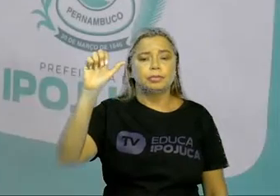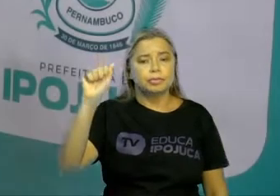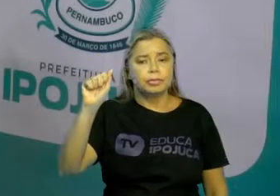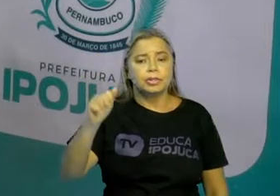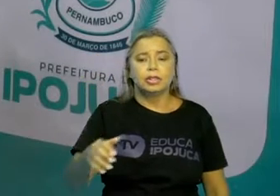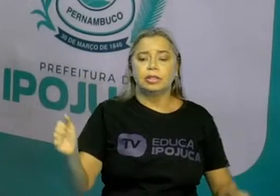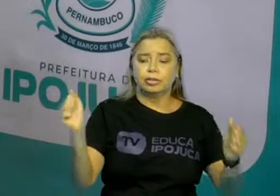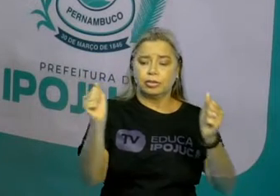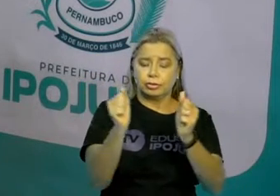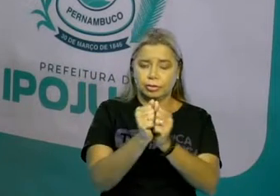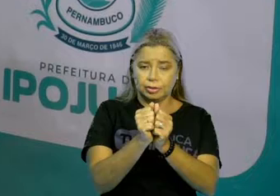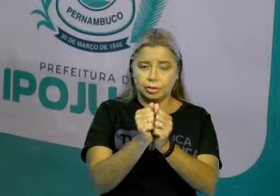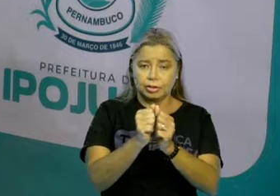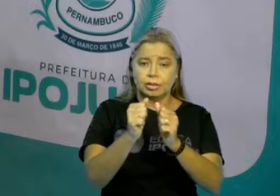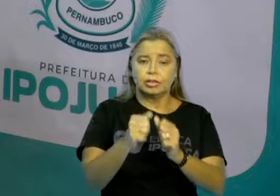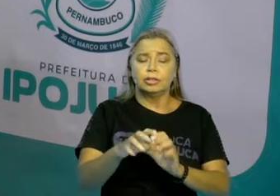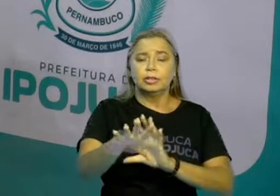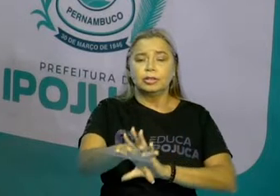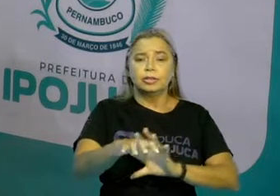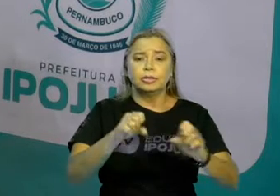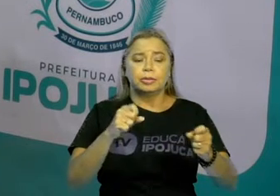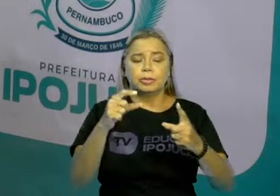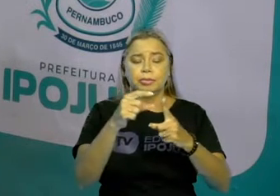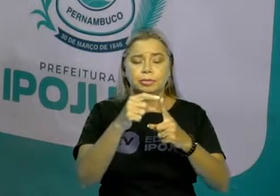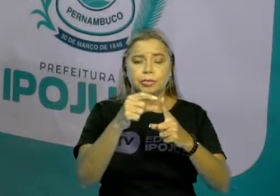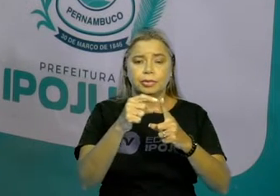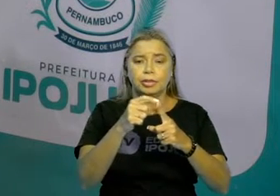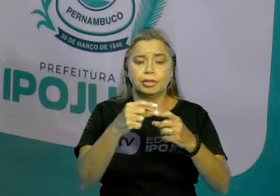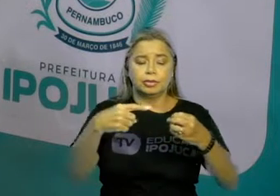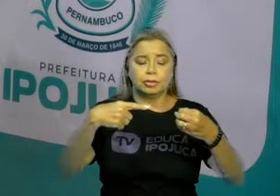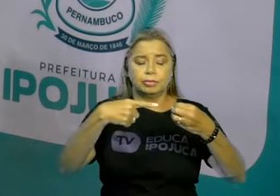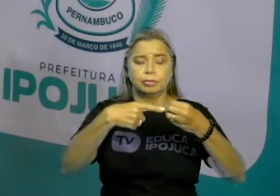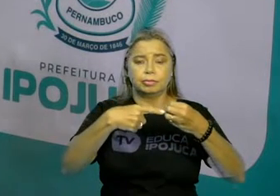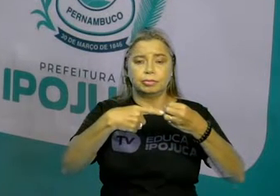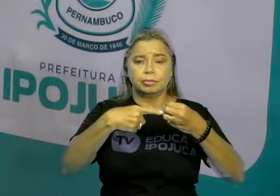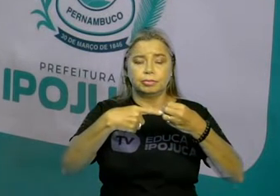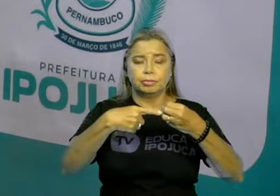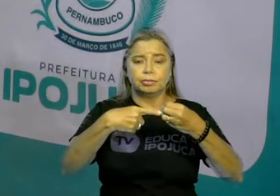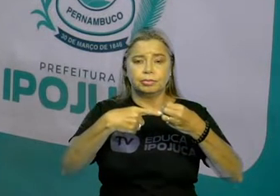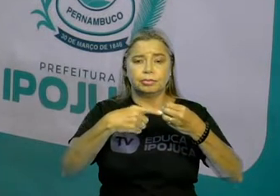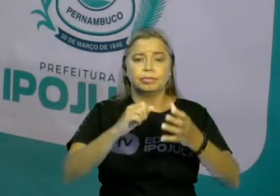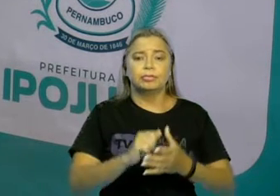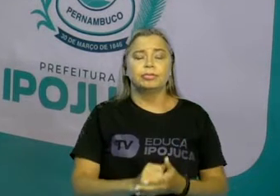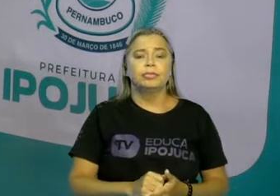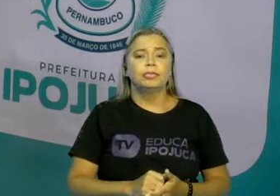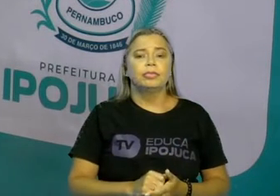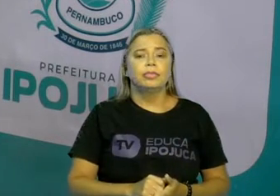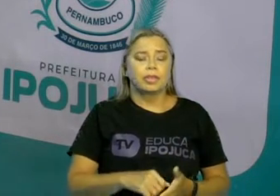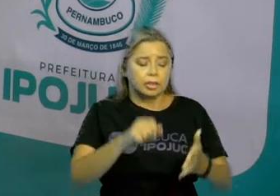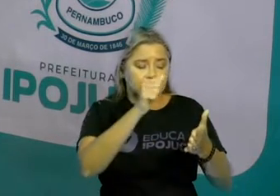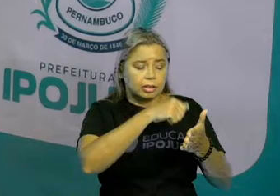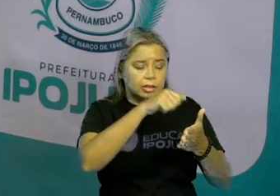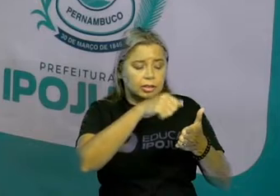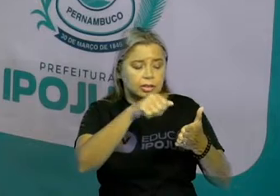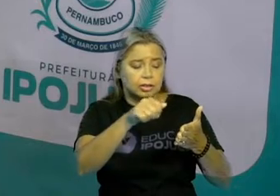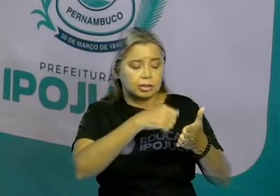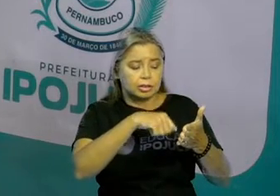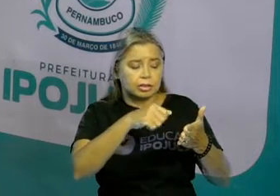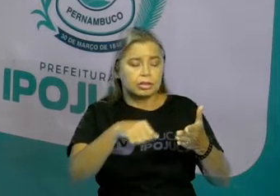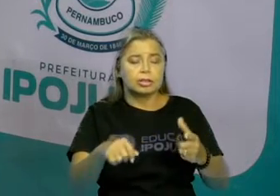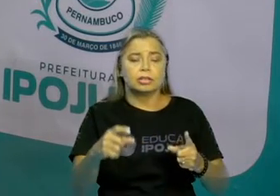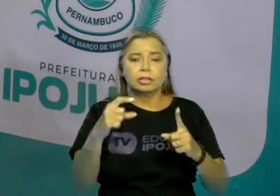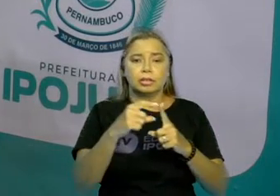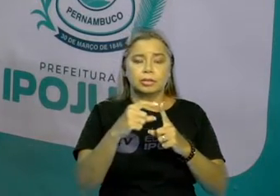Juntando tudo vai dar panela. P, A. A escrita de palavras em composição de